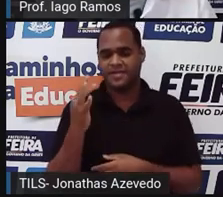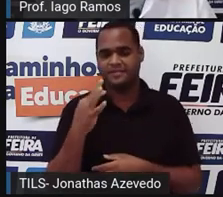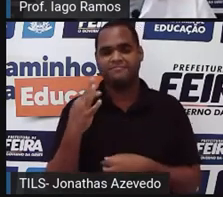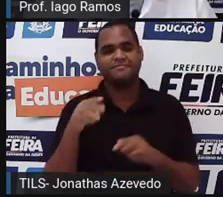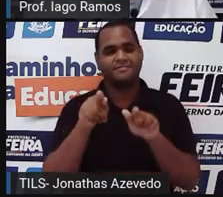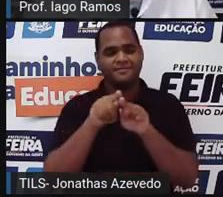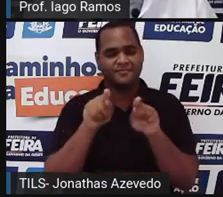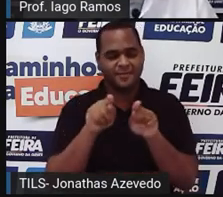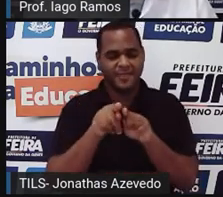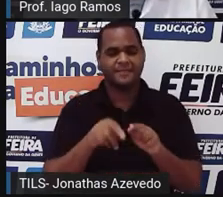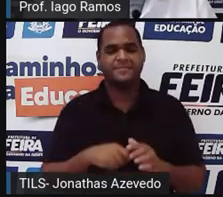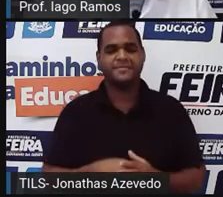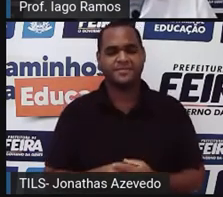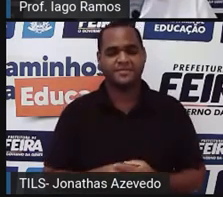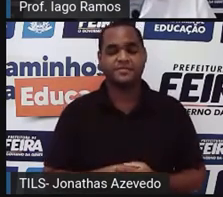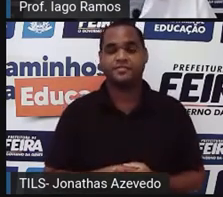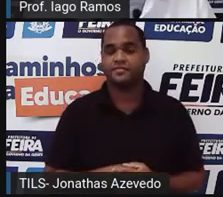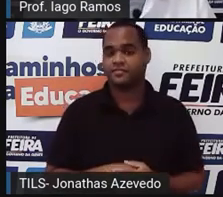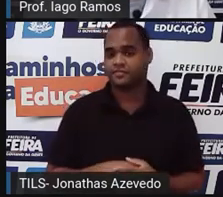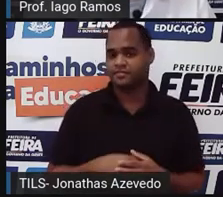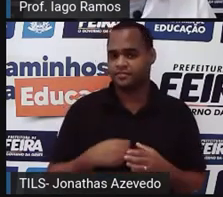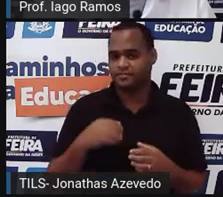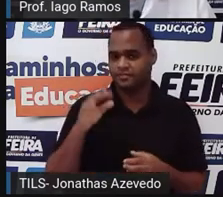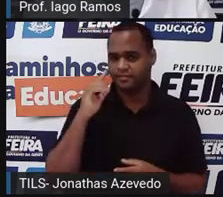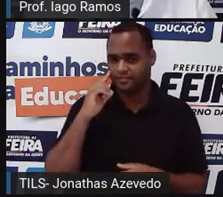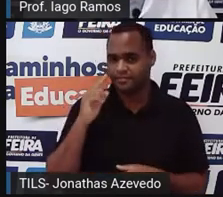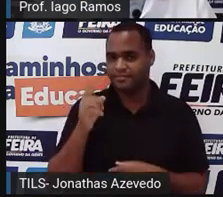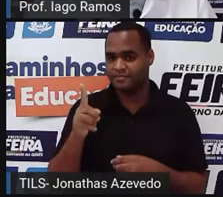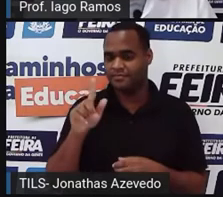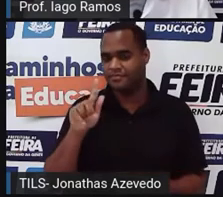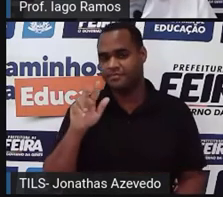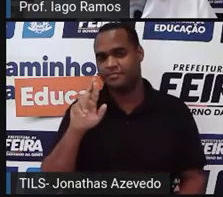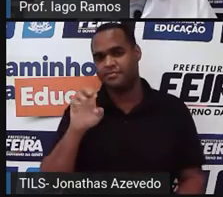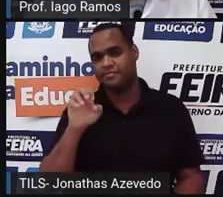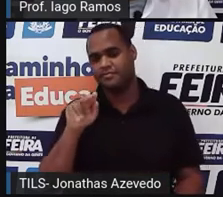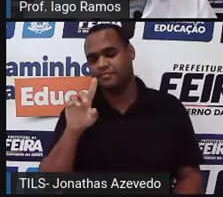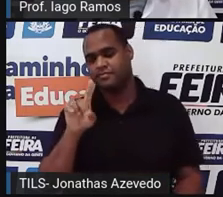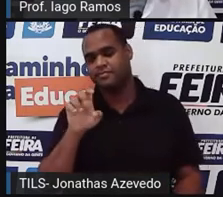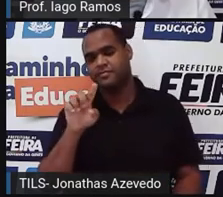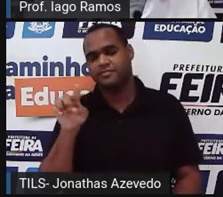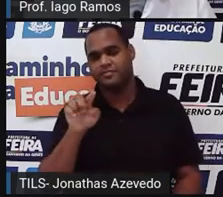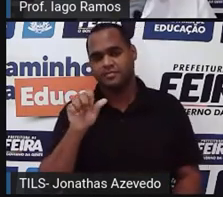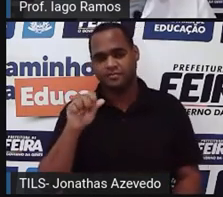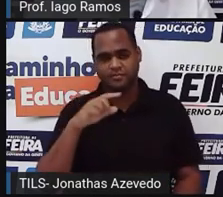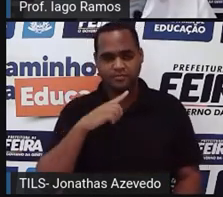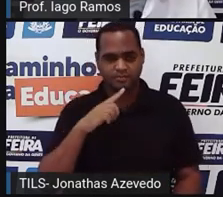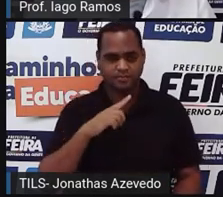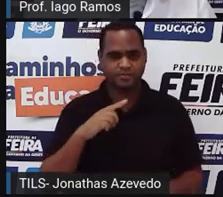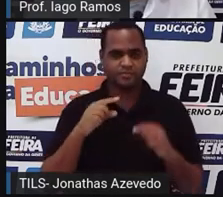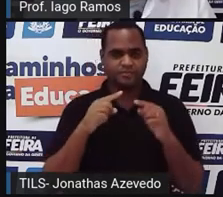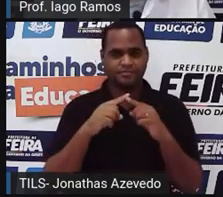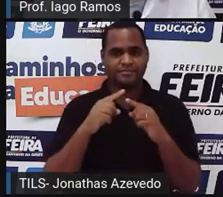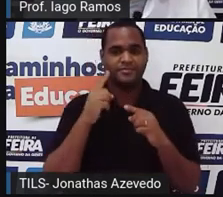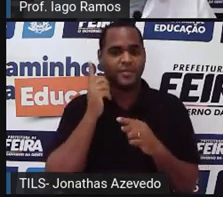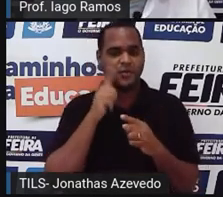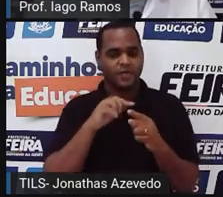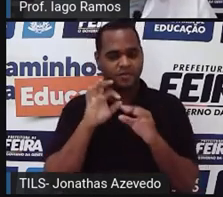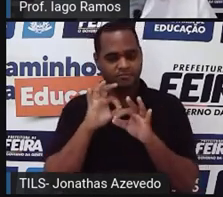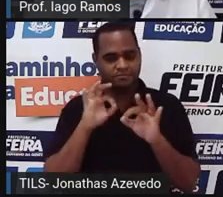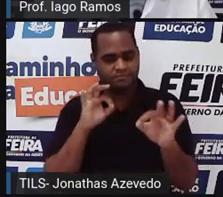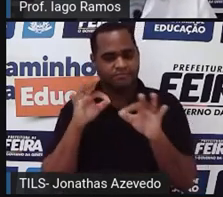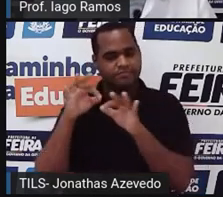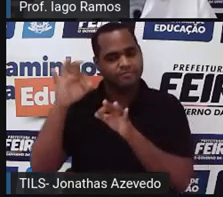Então, grandeza ou grandezas é tudo aquilo que vai ter medidas, tá?